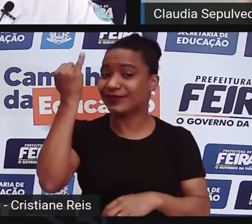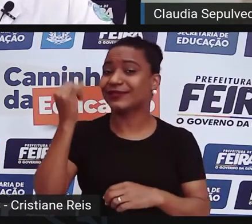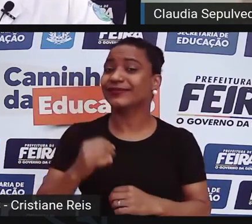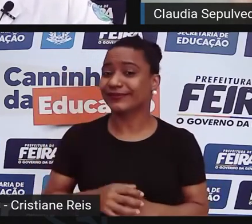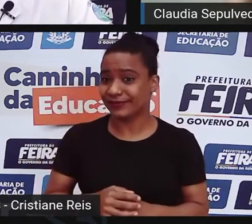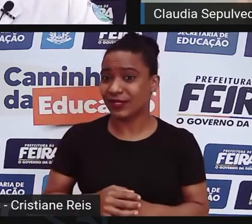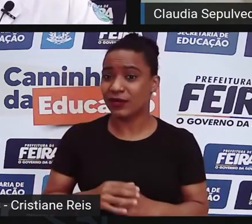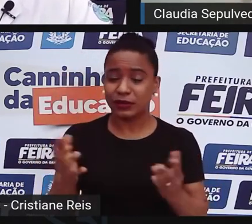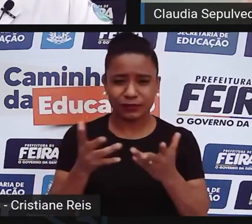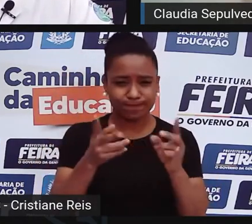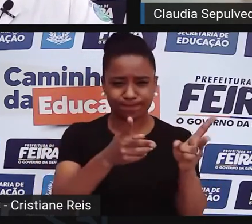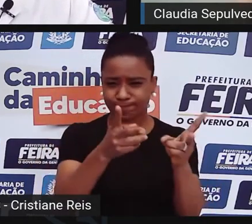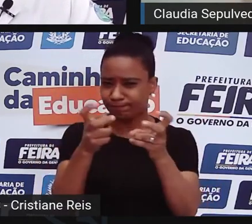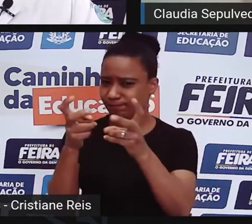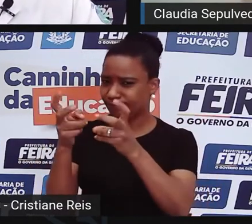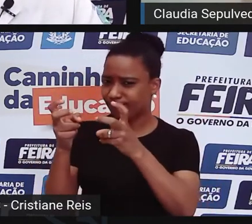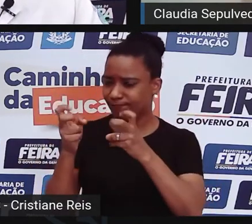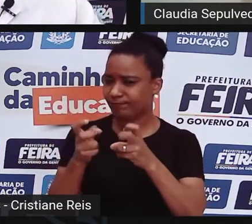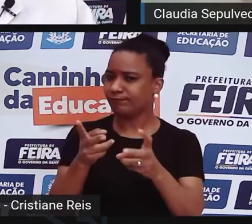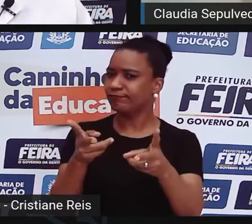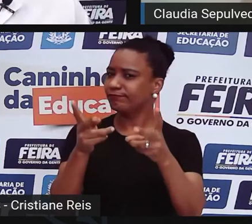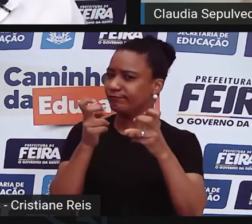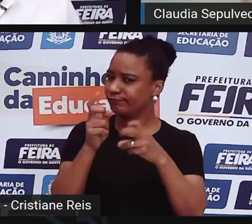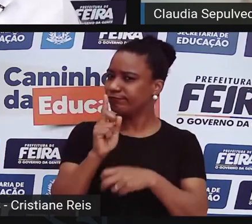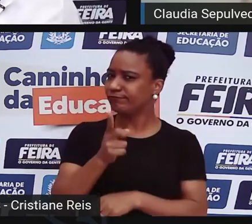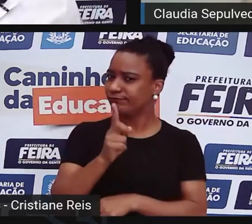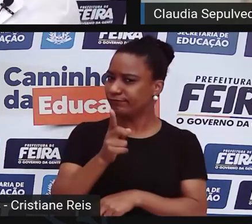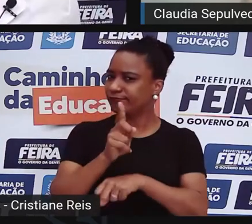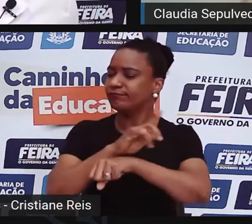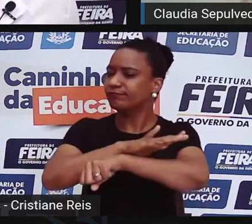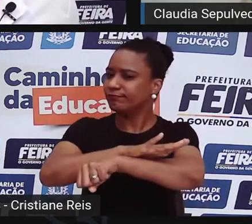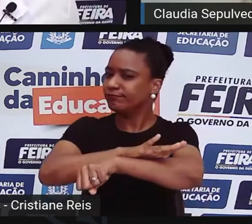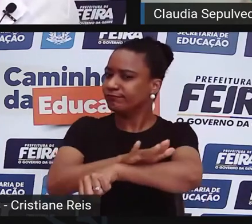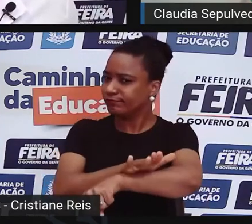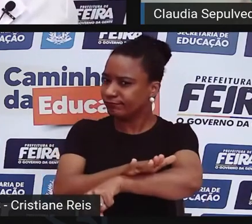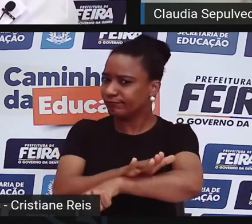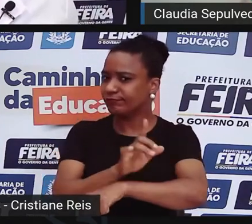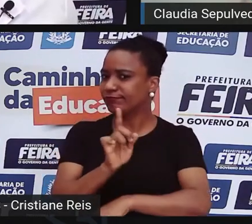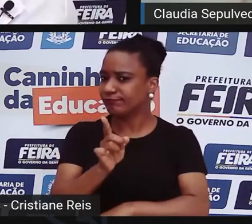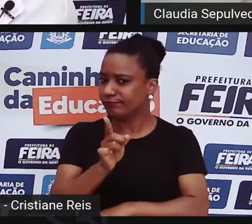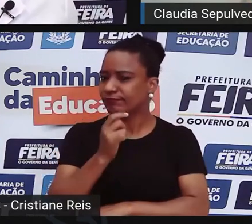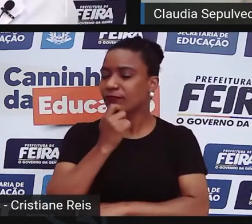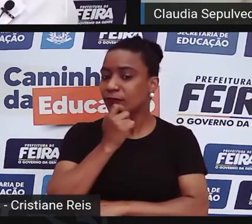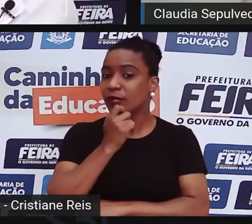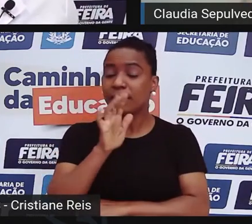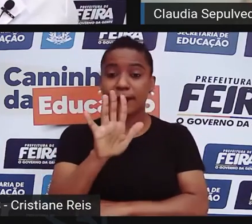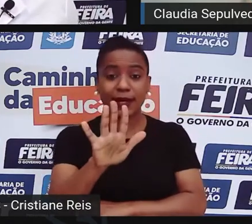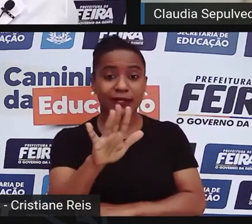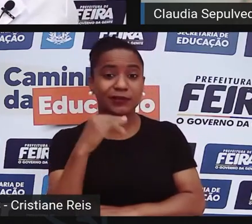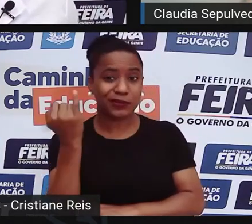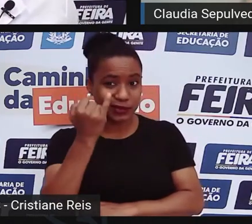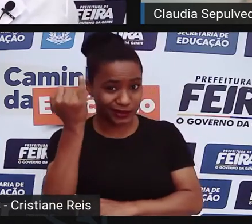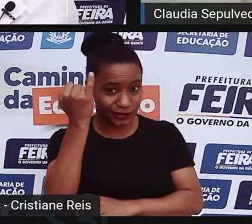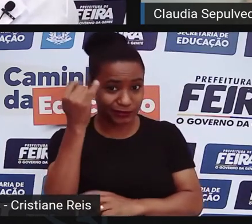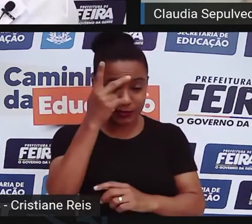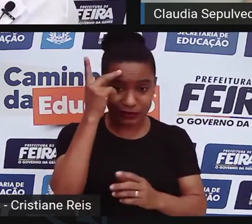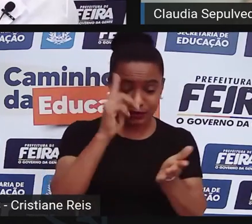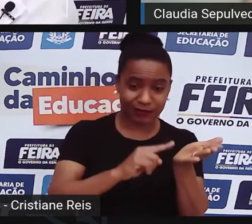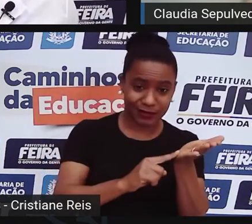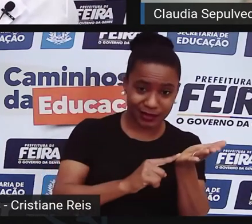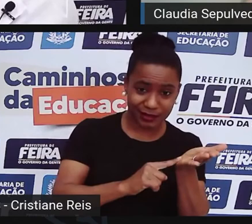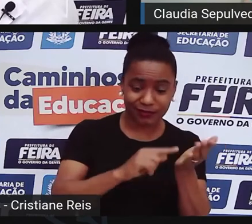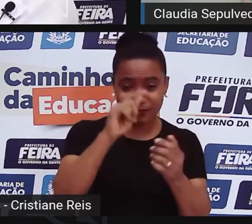isso hoje, nos discursos hoje, a história disso. Agora, uma coisa importante que você falou da pessoa branca, da pessoa negra,